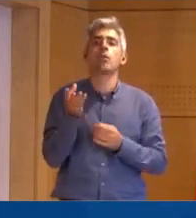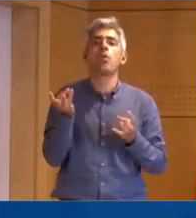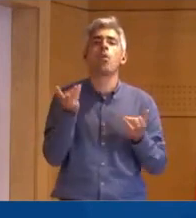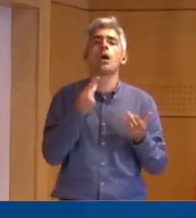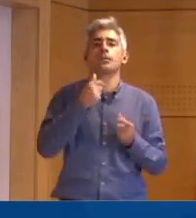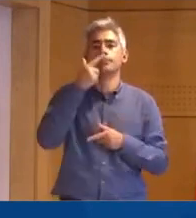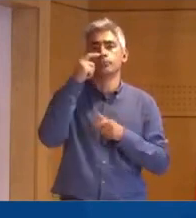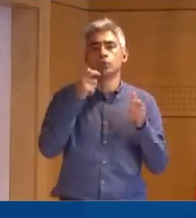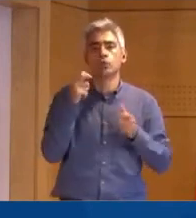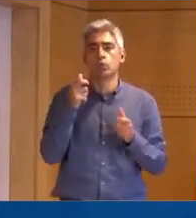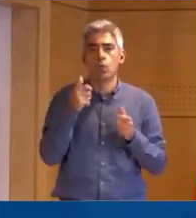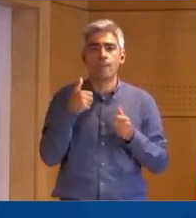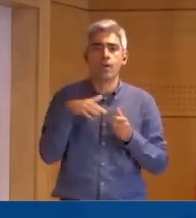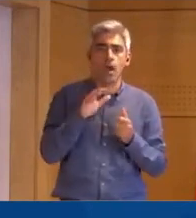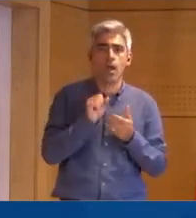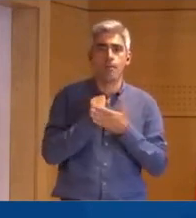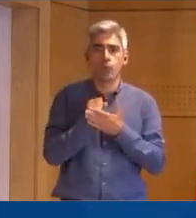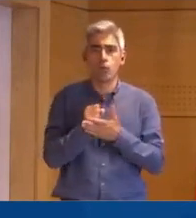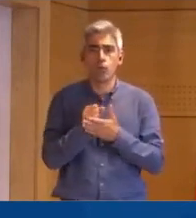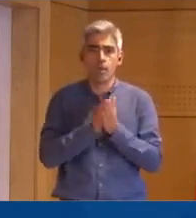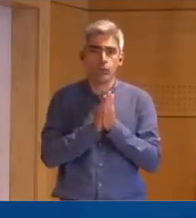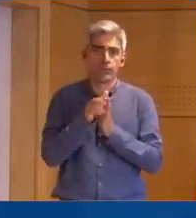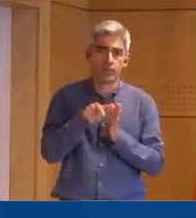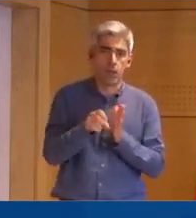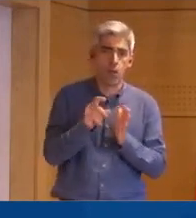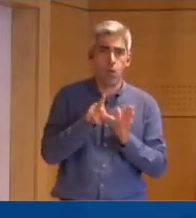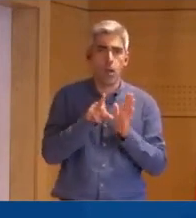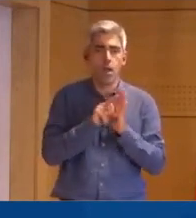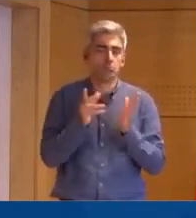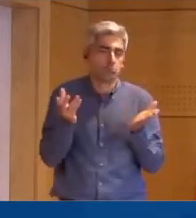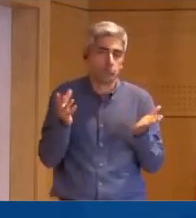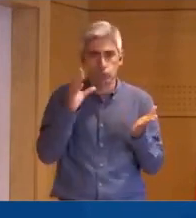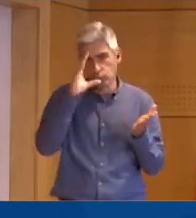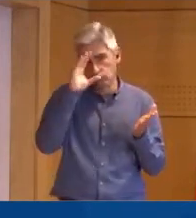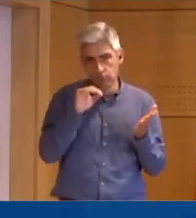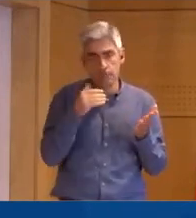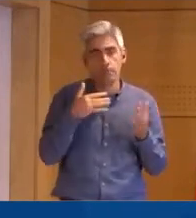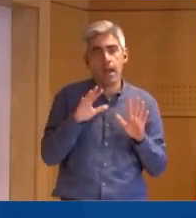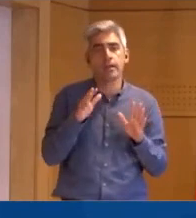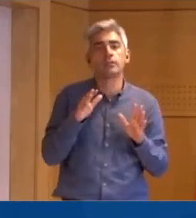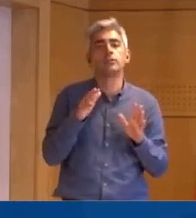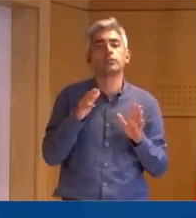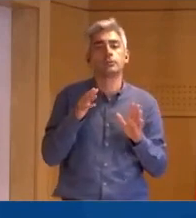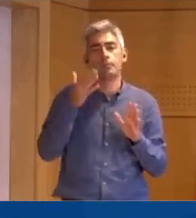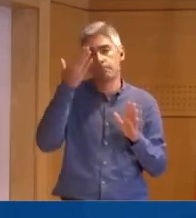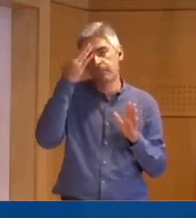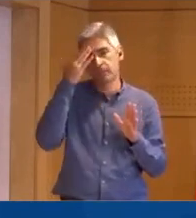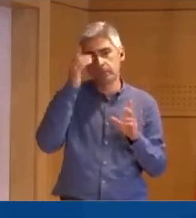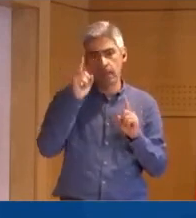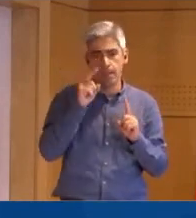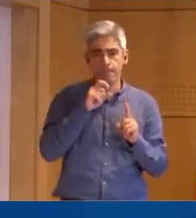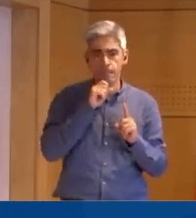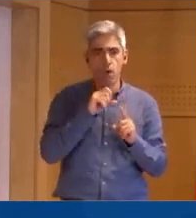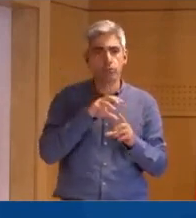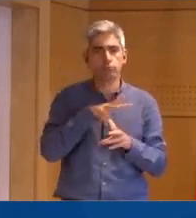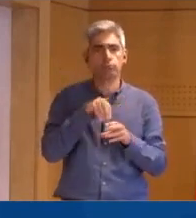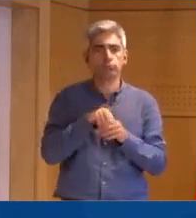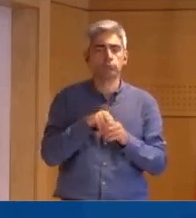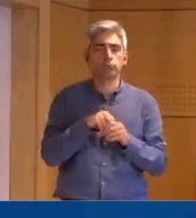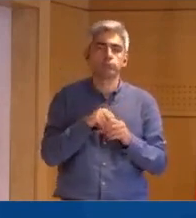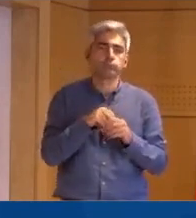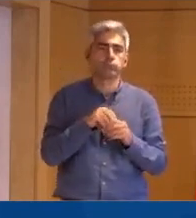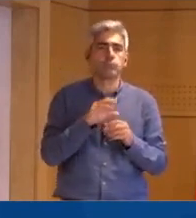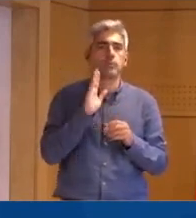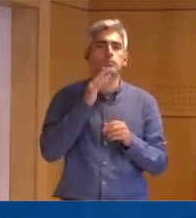pessoas serão abrangidas por esta lei, mas aquilo que está previsto é que possam ser abrangidas tantas